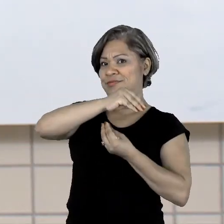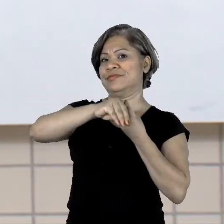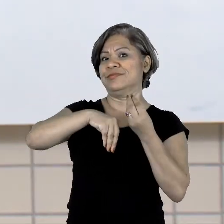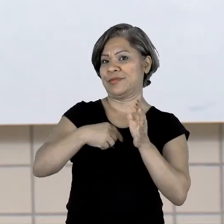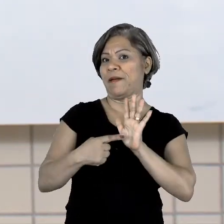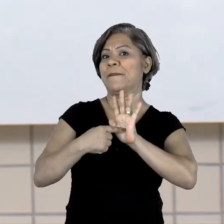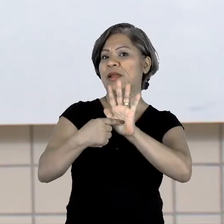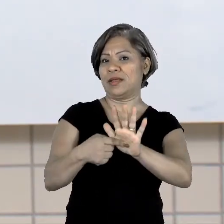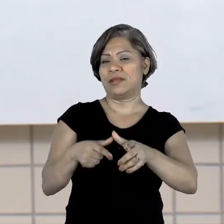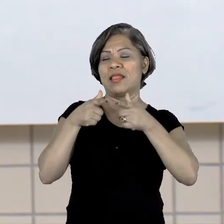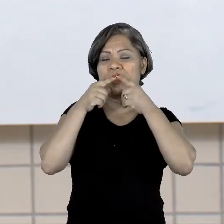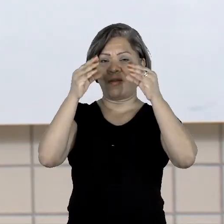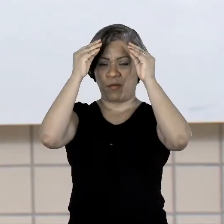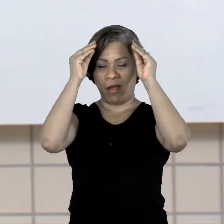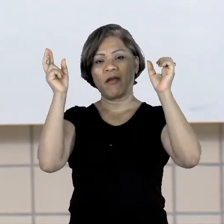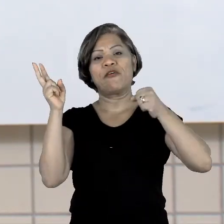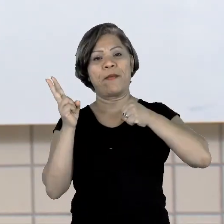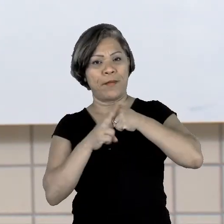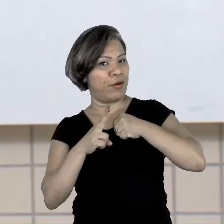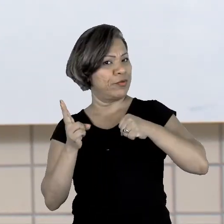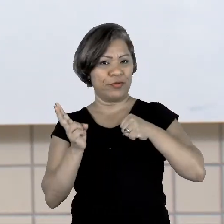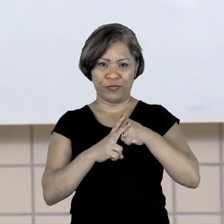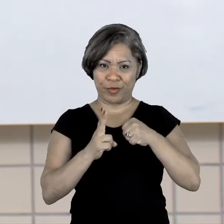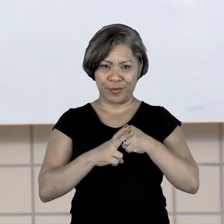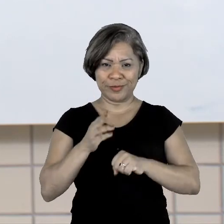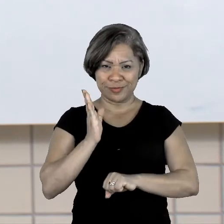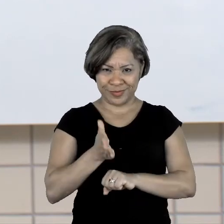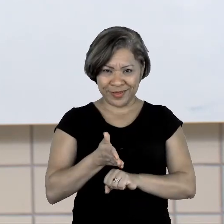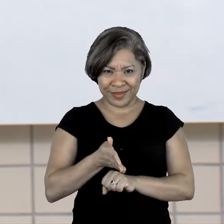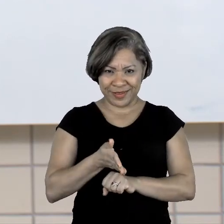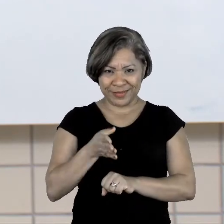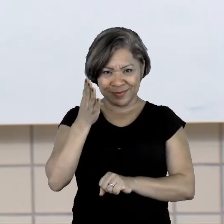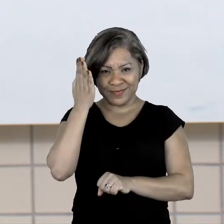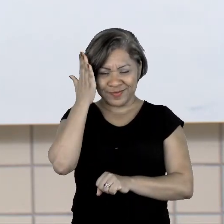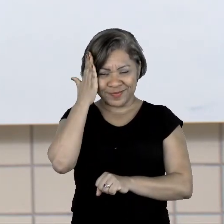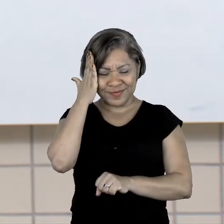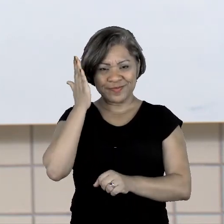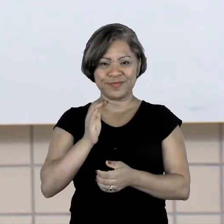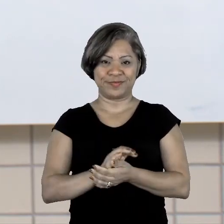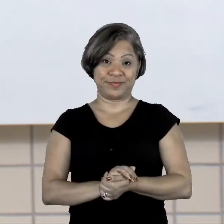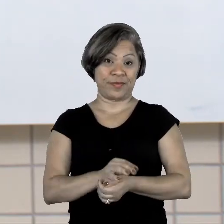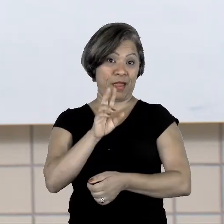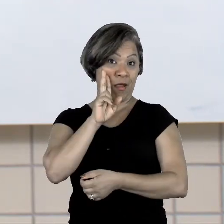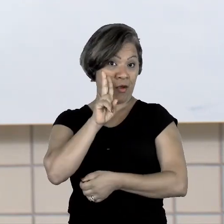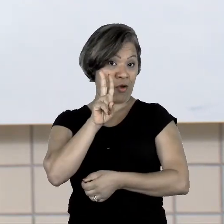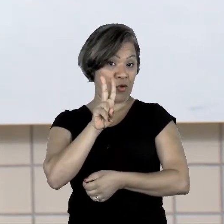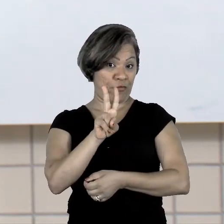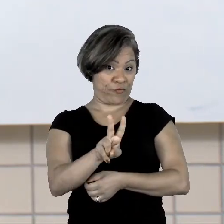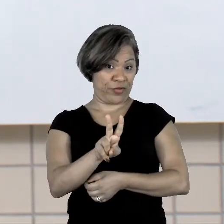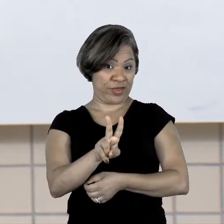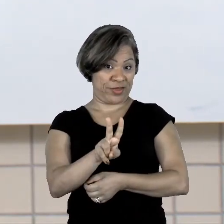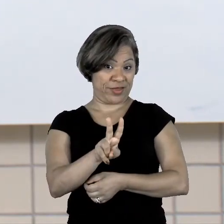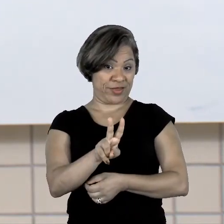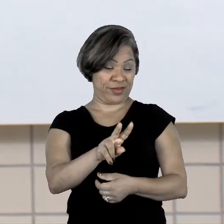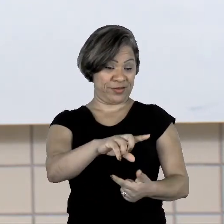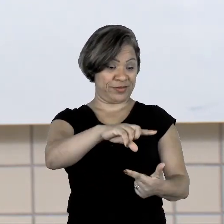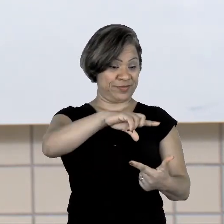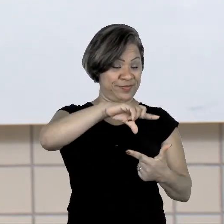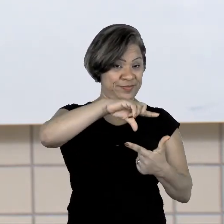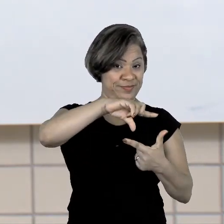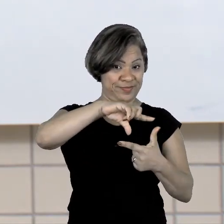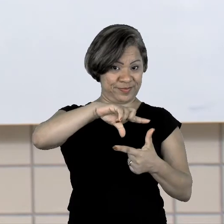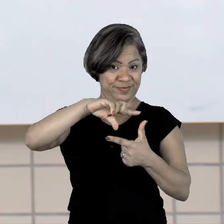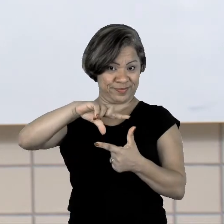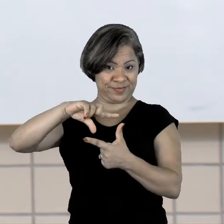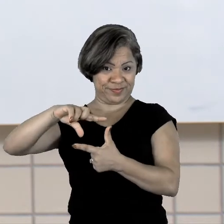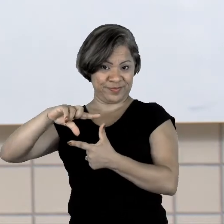verbal. Certinho? Compreendido? Agora vamos ver essa mesma tirinha de outra maneira. Uma tirinha